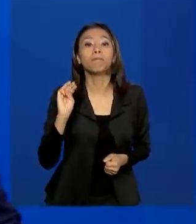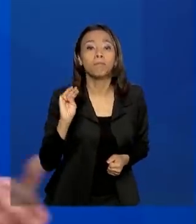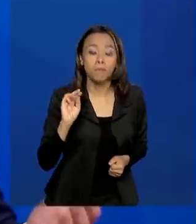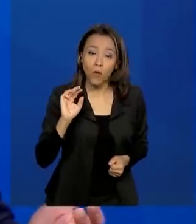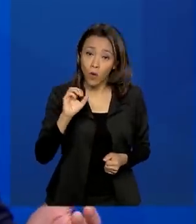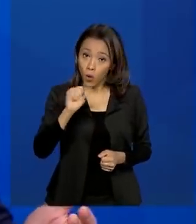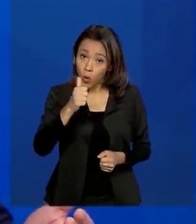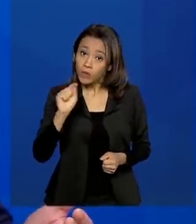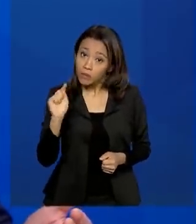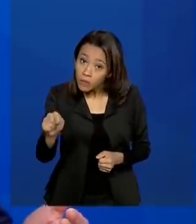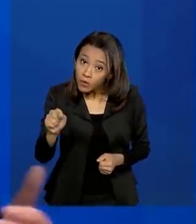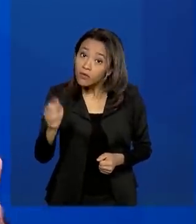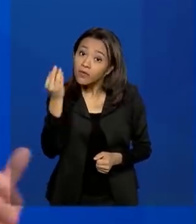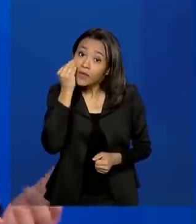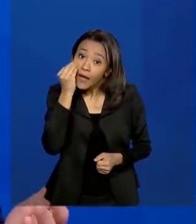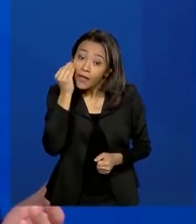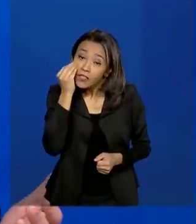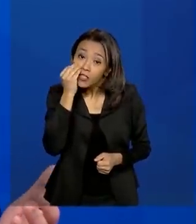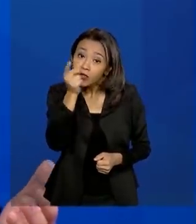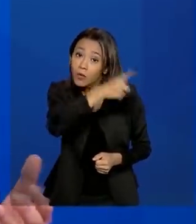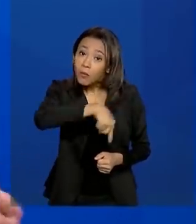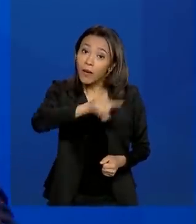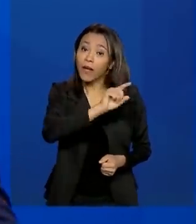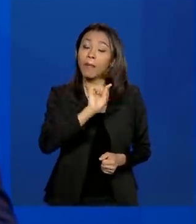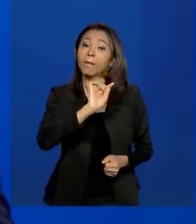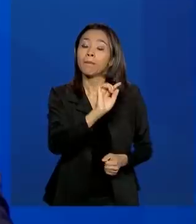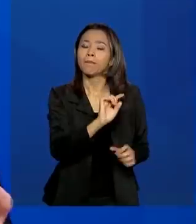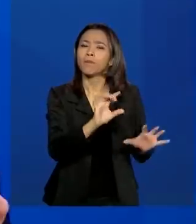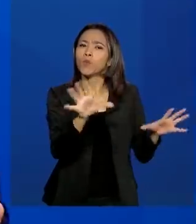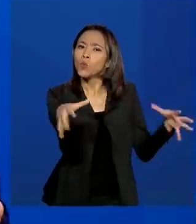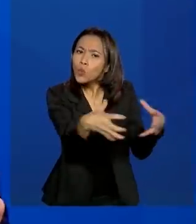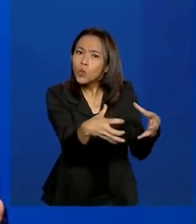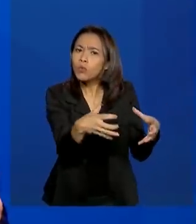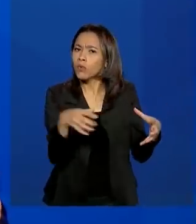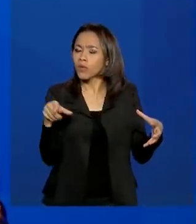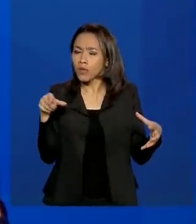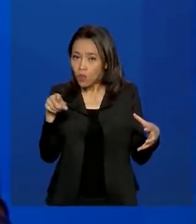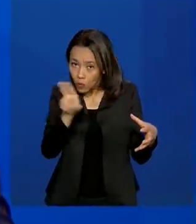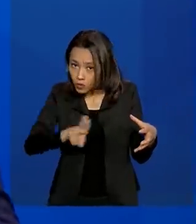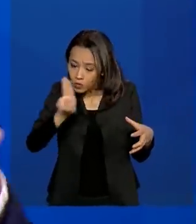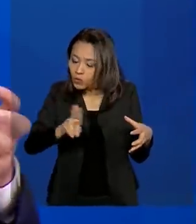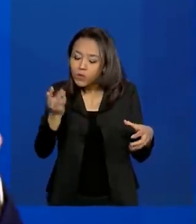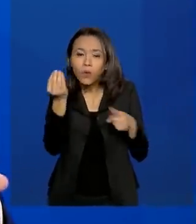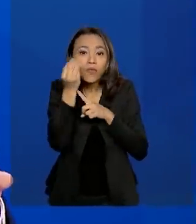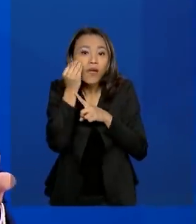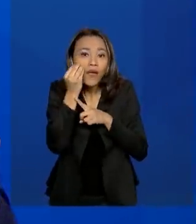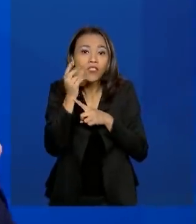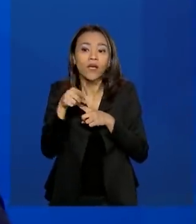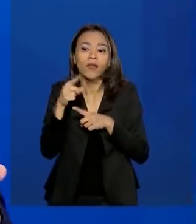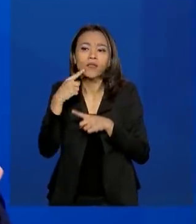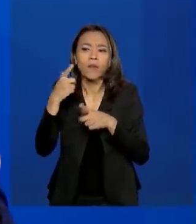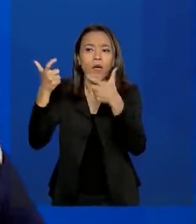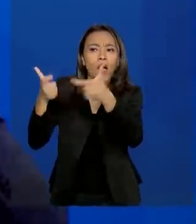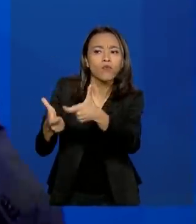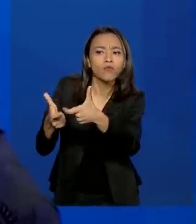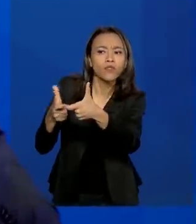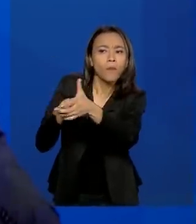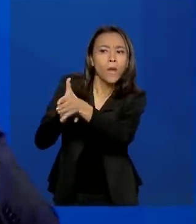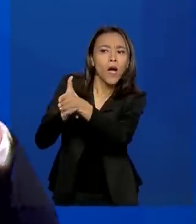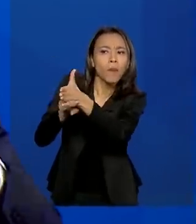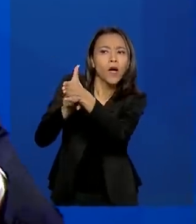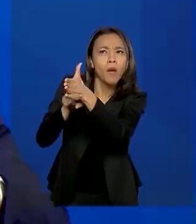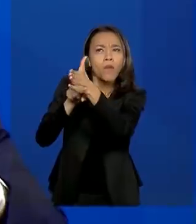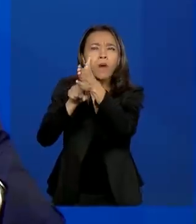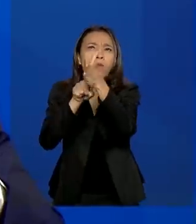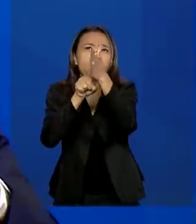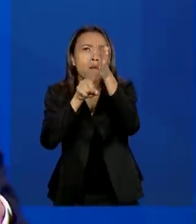Isso não é teste da população. Isso não é teste em massa. O que você tem que fazer quando você usa o teste é mapear a população de tal forma, isso está sendo feito